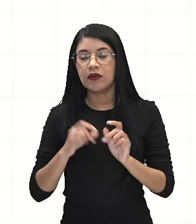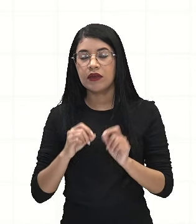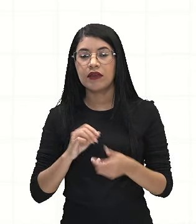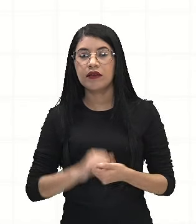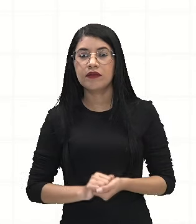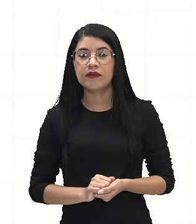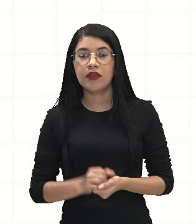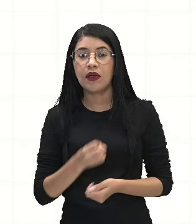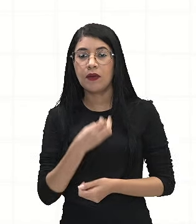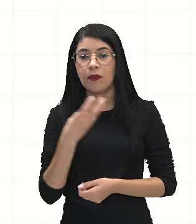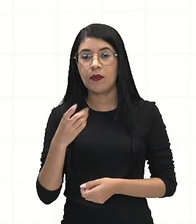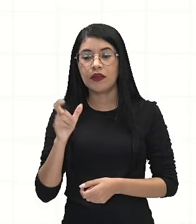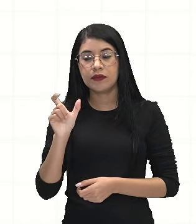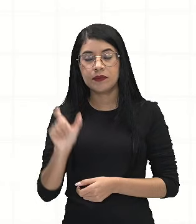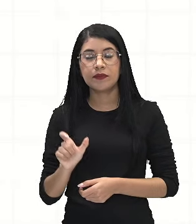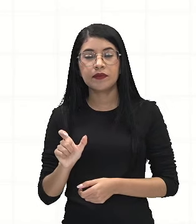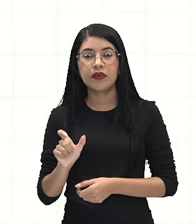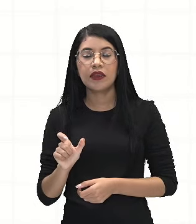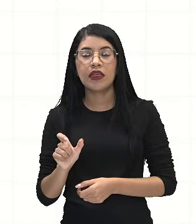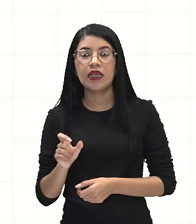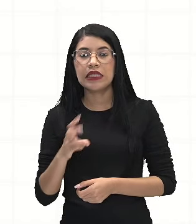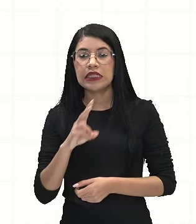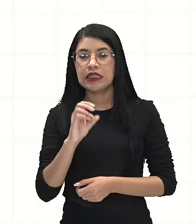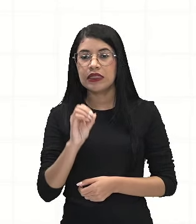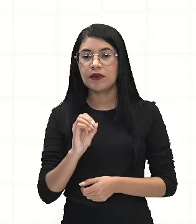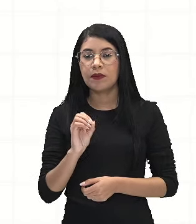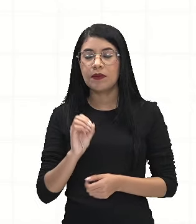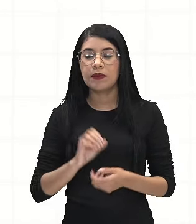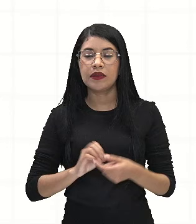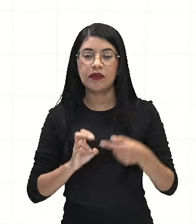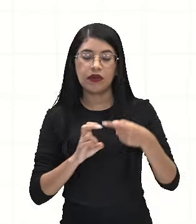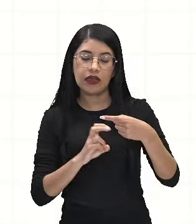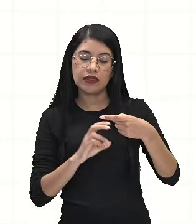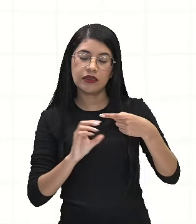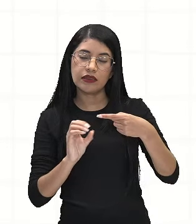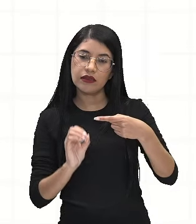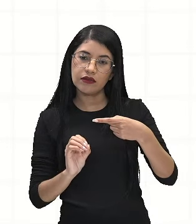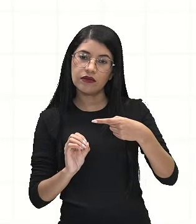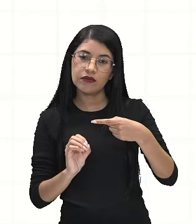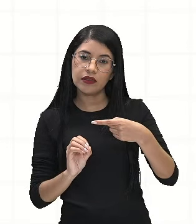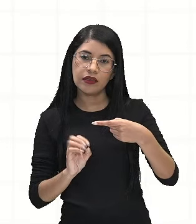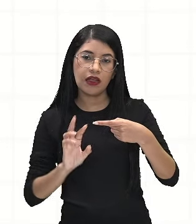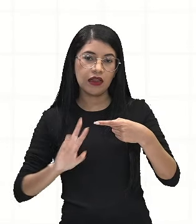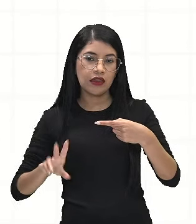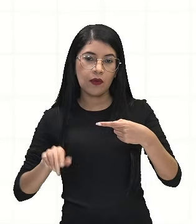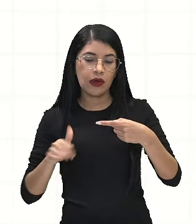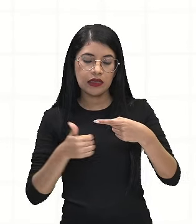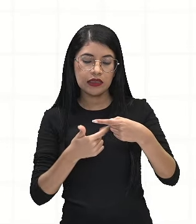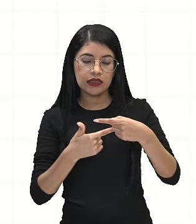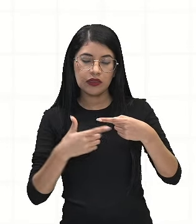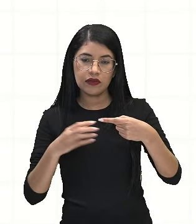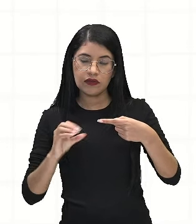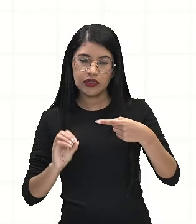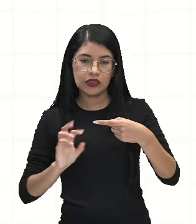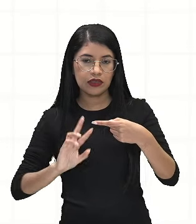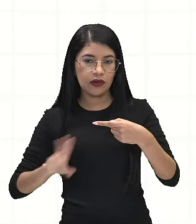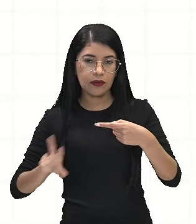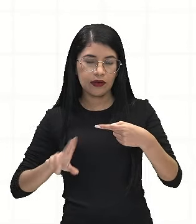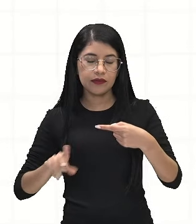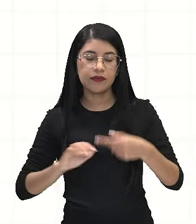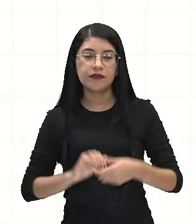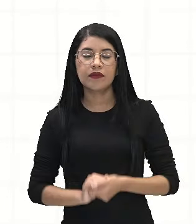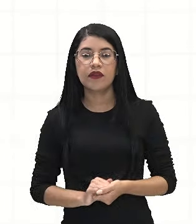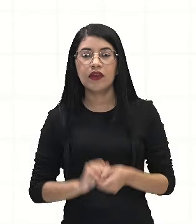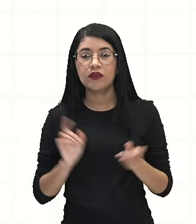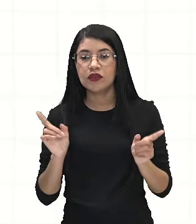pessoas possíveis vai ser 50. O total aí agora não é mais 120 igual a letra A. Por quê? Eu